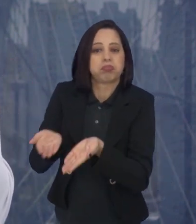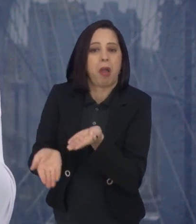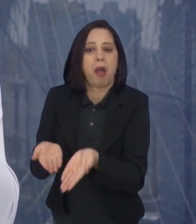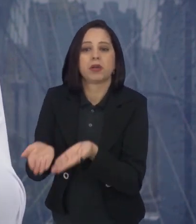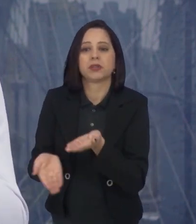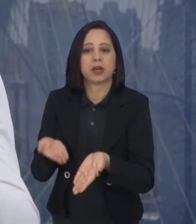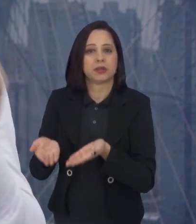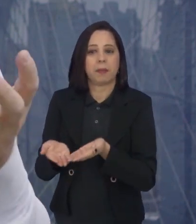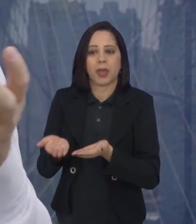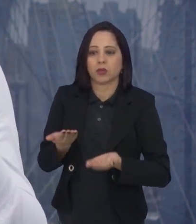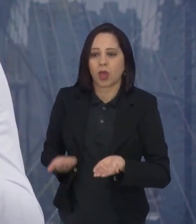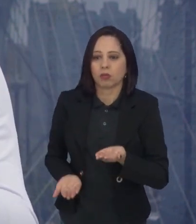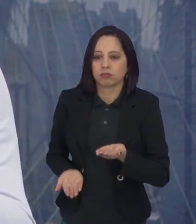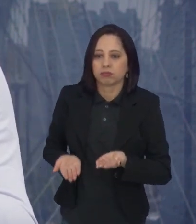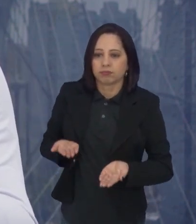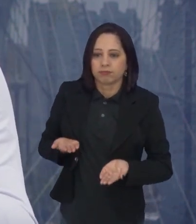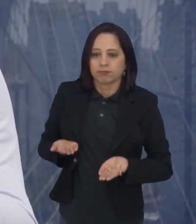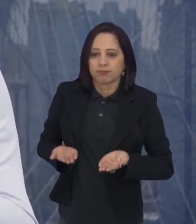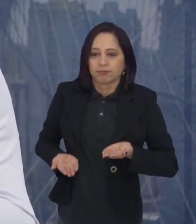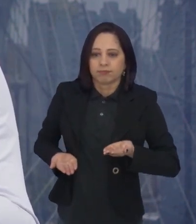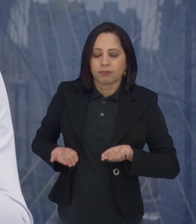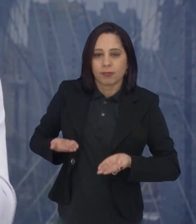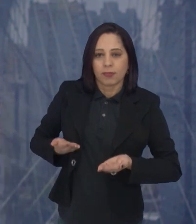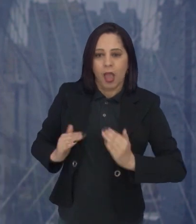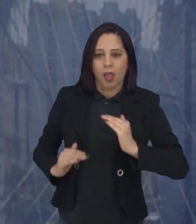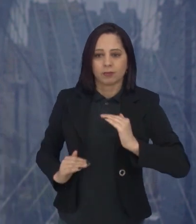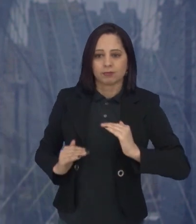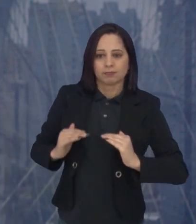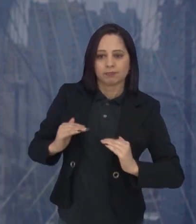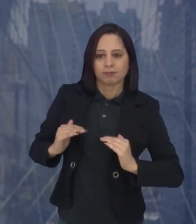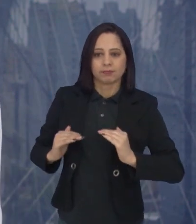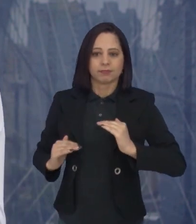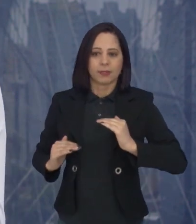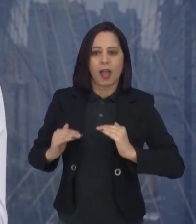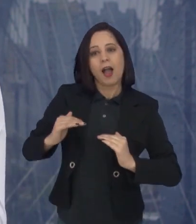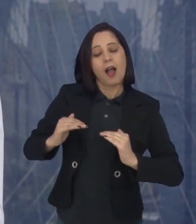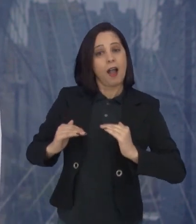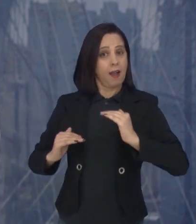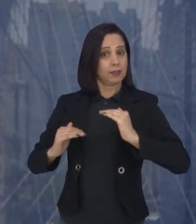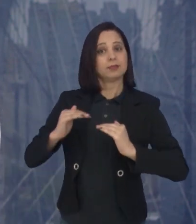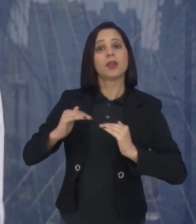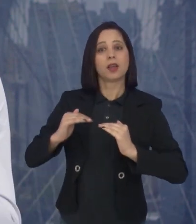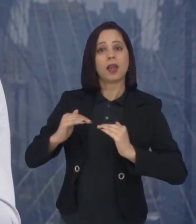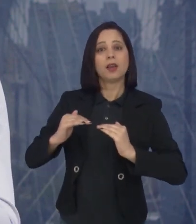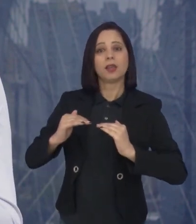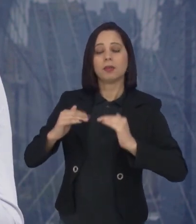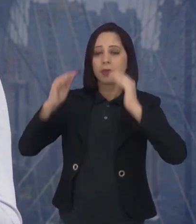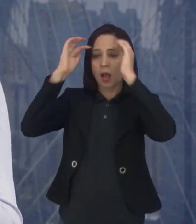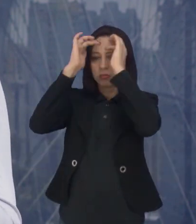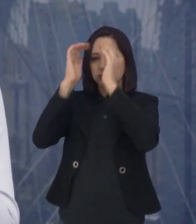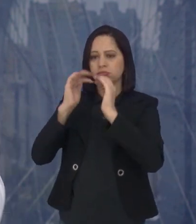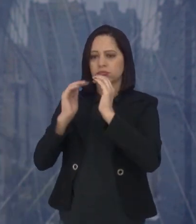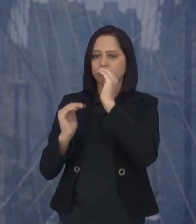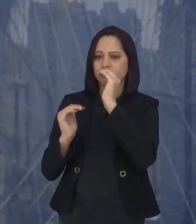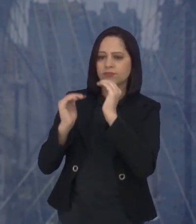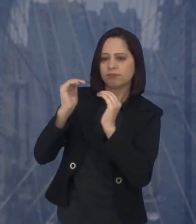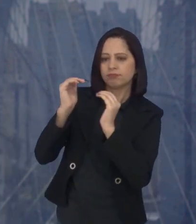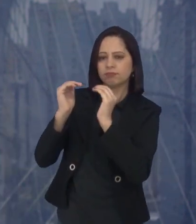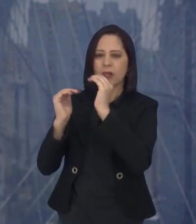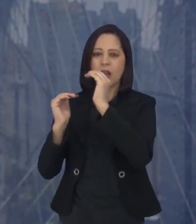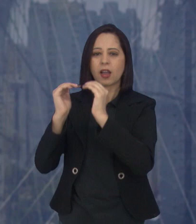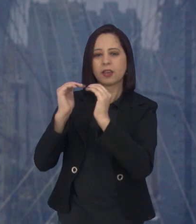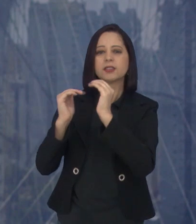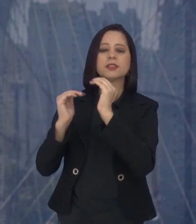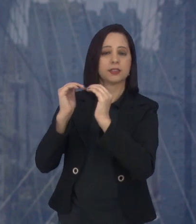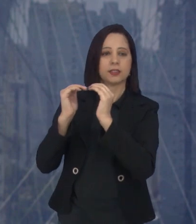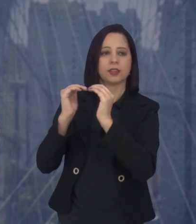eu reorganizo ele, eu alimento receptores, eu tenho ligações chave fechadura e também tem ligações que chamamos de alustéria. O é isso? São ligações